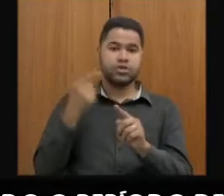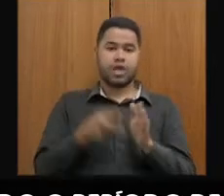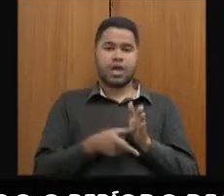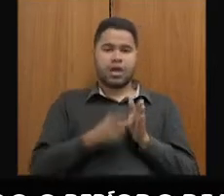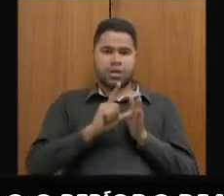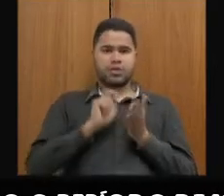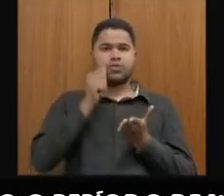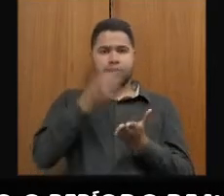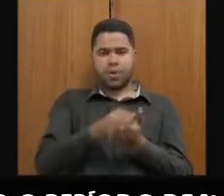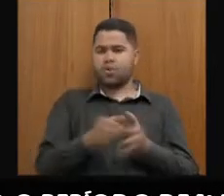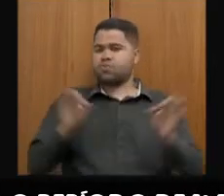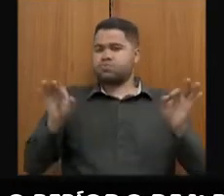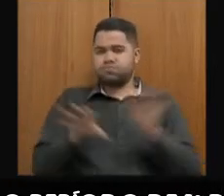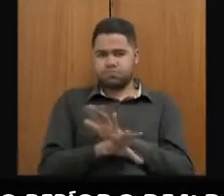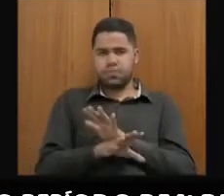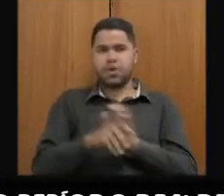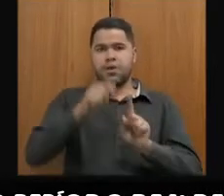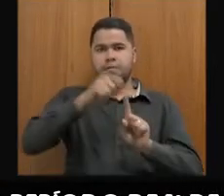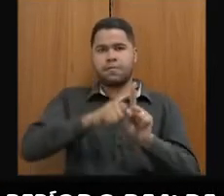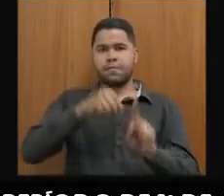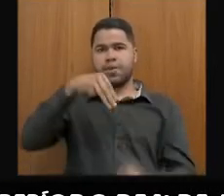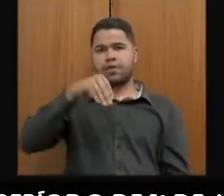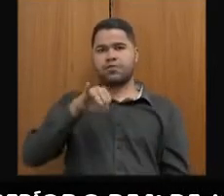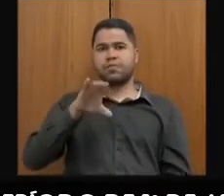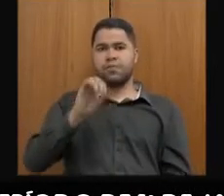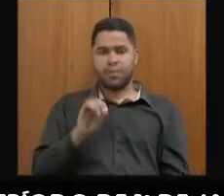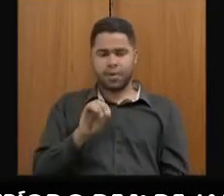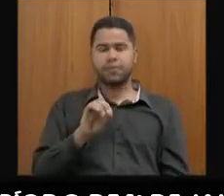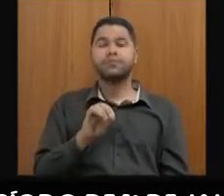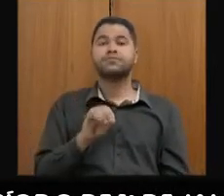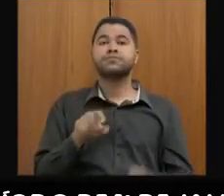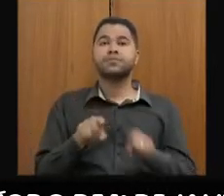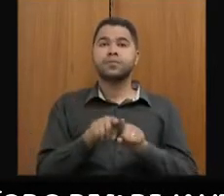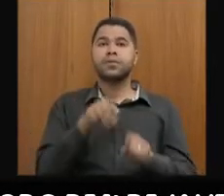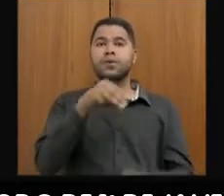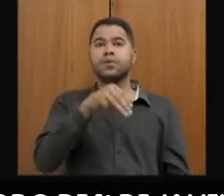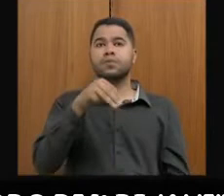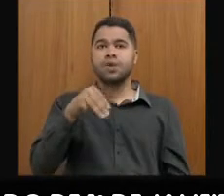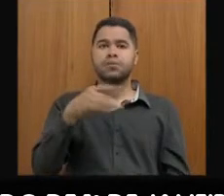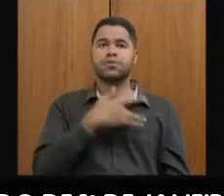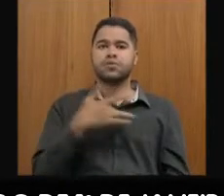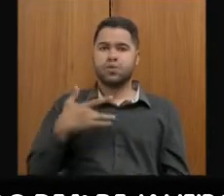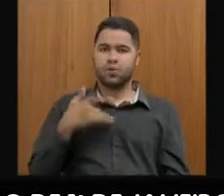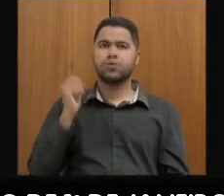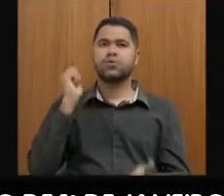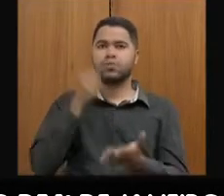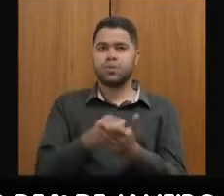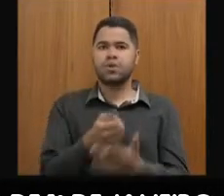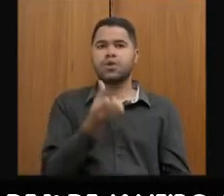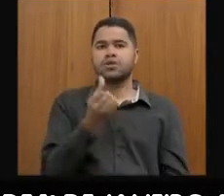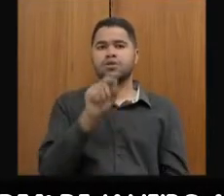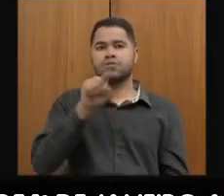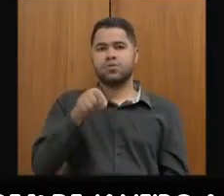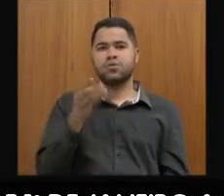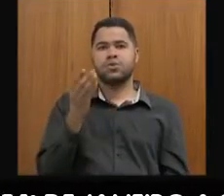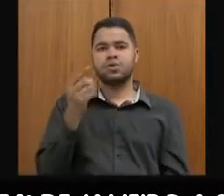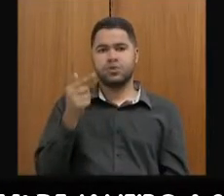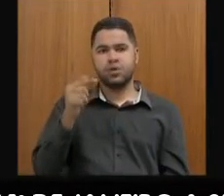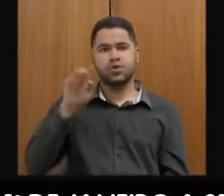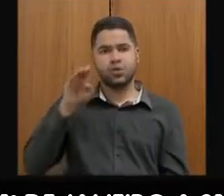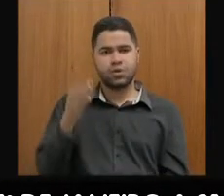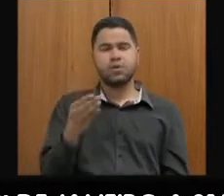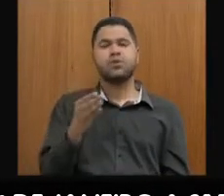agora, finalizou agora, no mês de maio. Acordo da MM Saúde, que o Estado já pagou, eram 6,7 bilhões, o Estado pagou